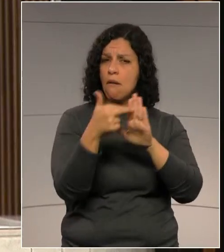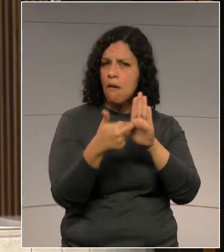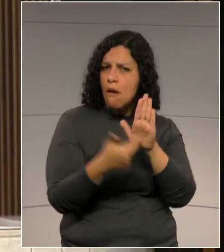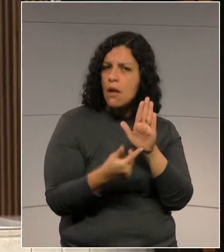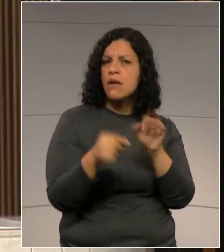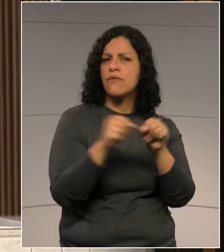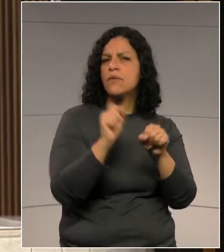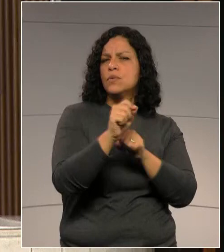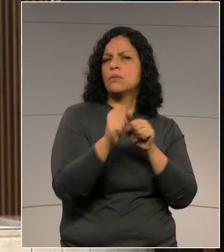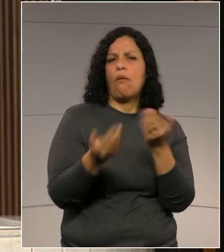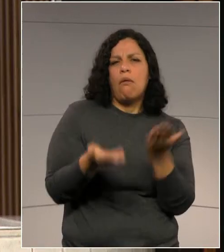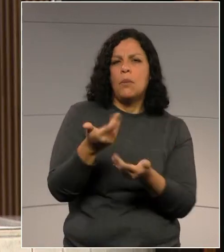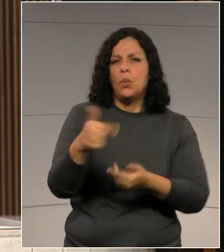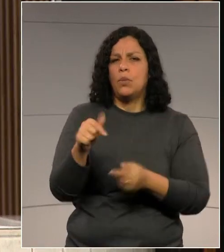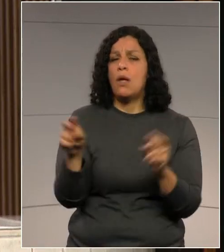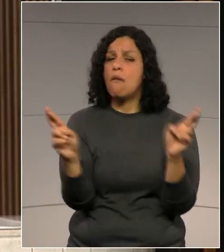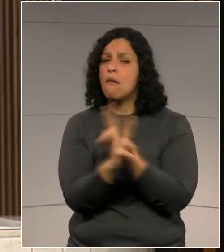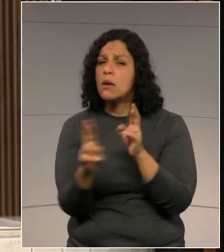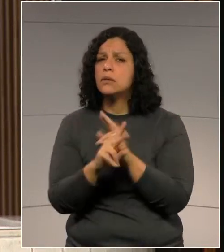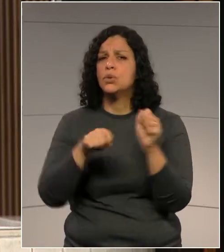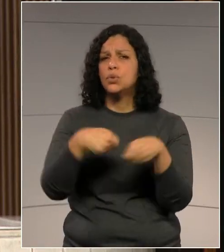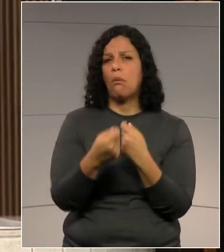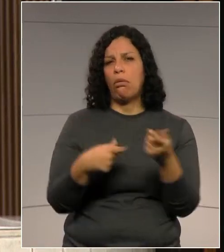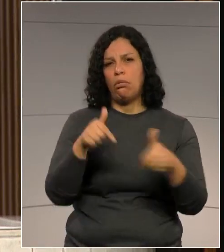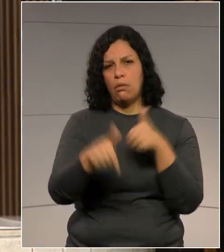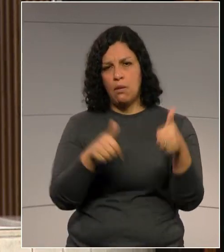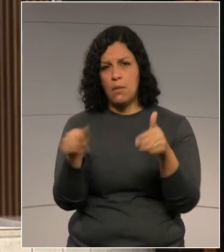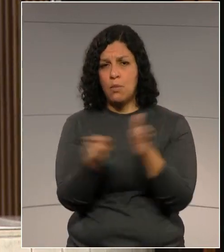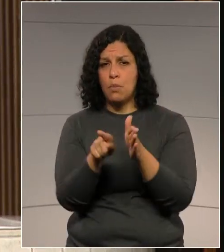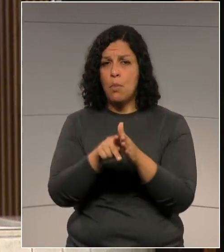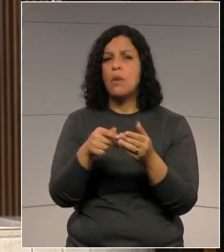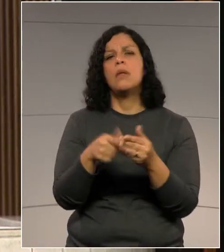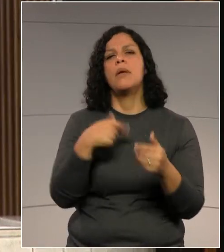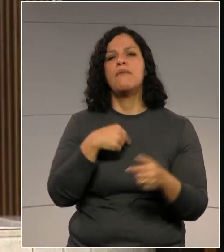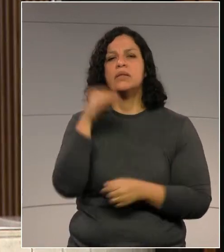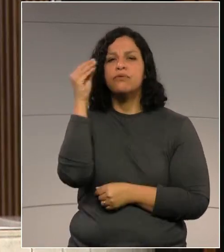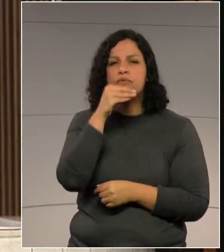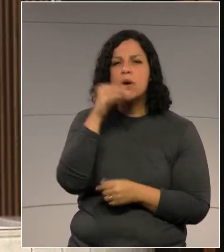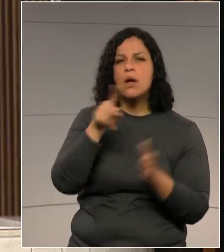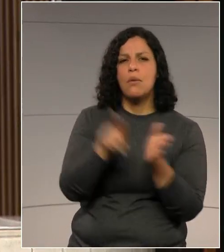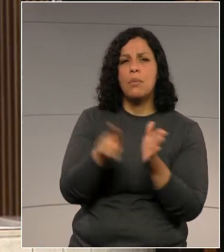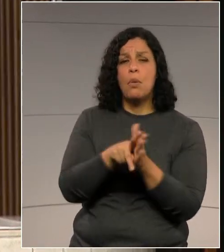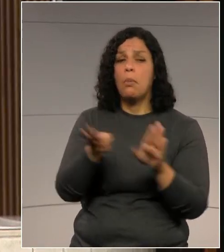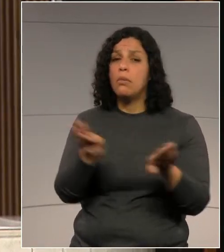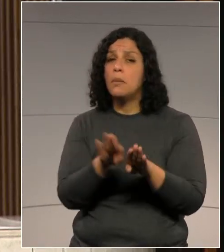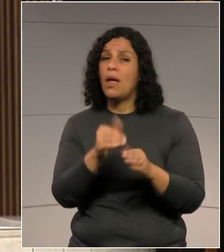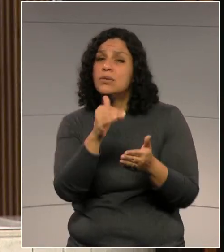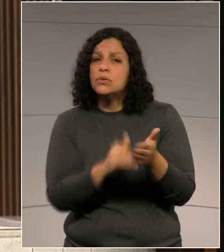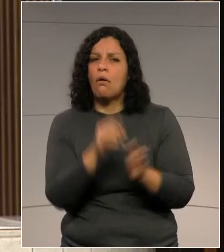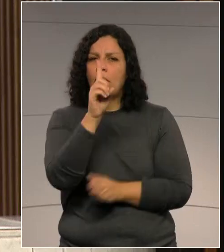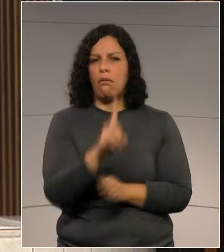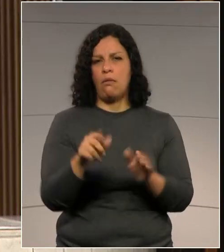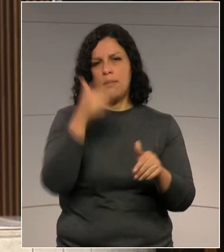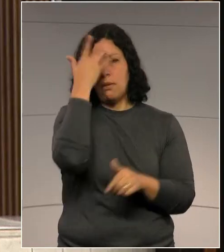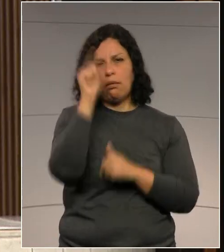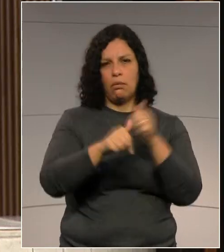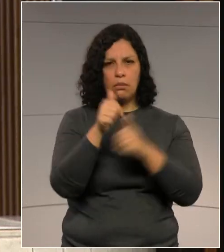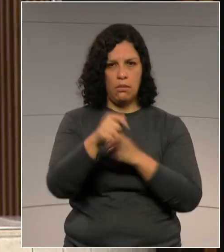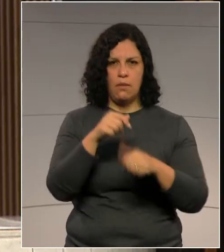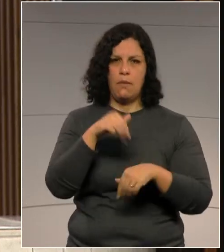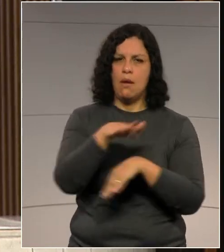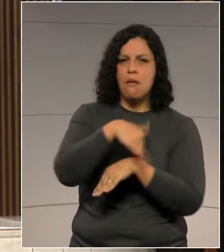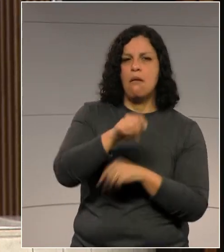precarizam e desequilibram as relações de trabalho, enfraquecendo ou mesmo retirando direitos dos trabalhadores.